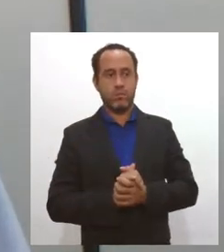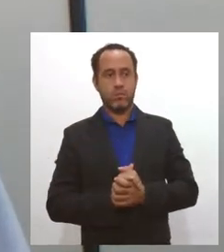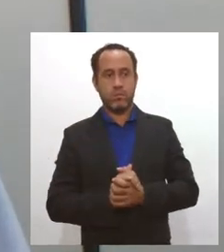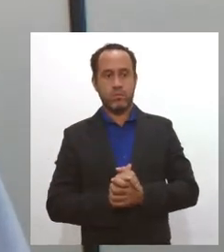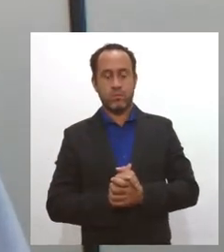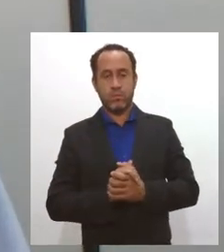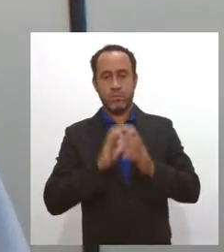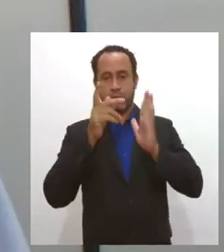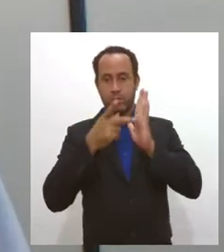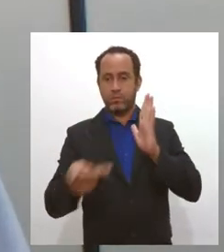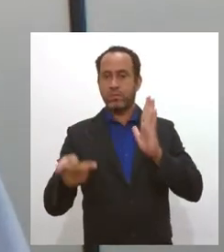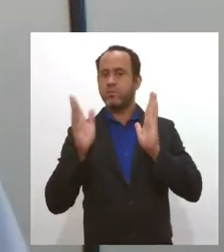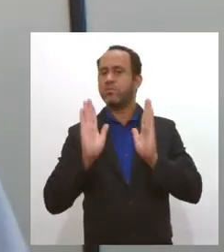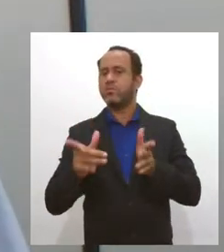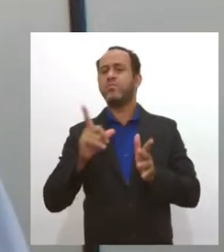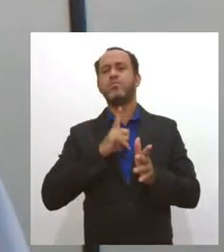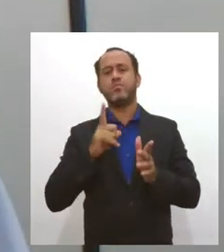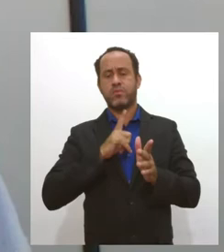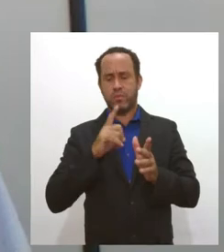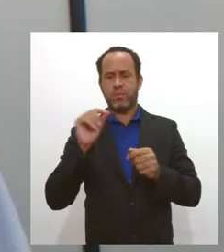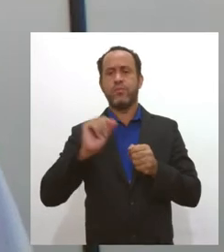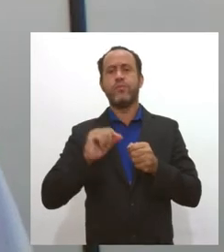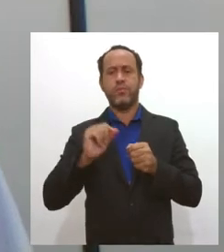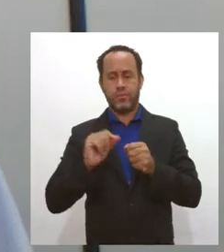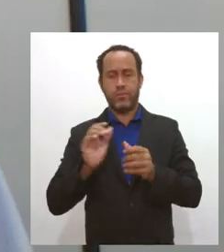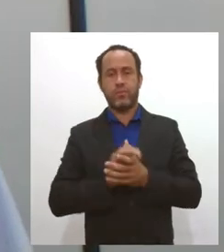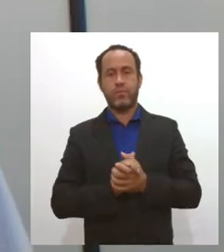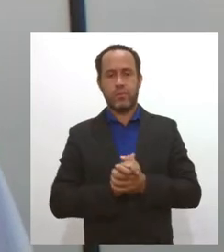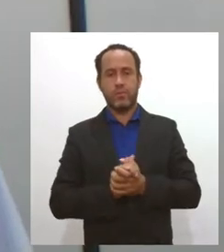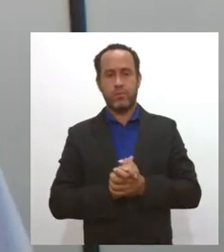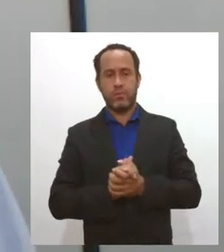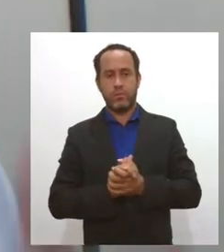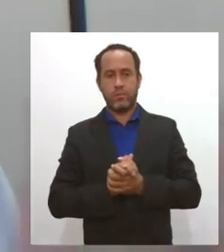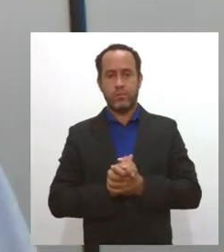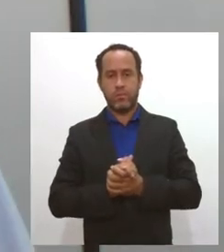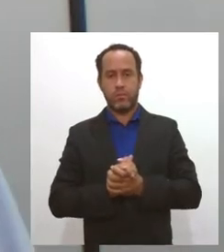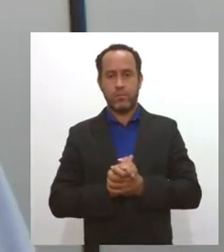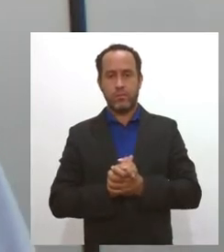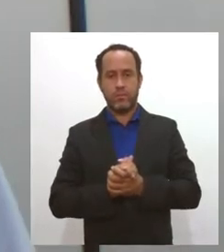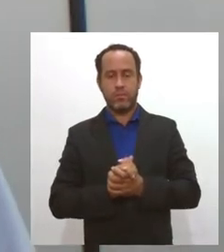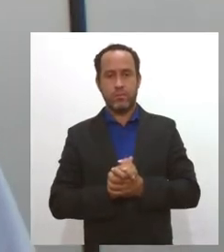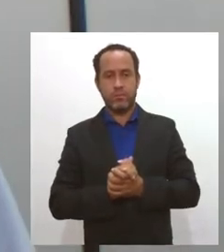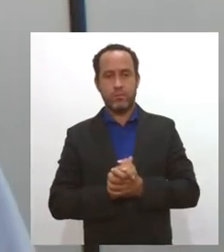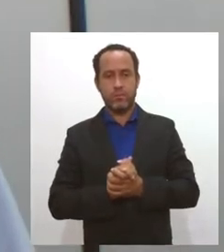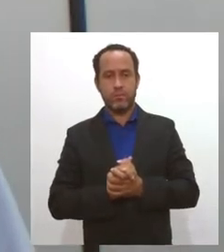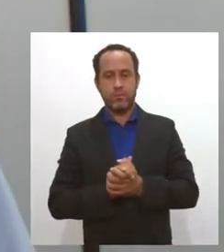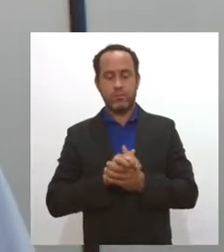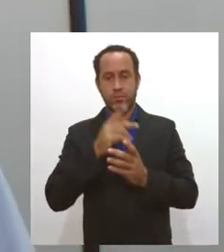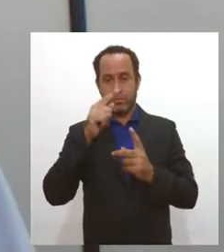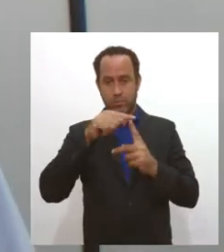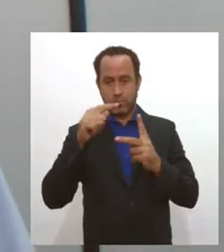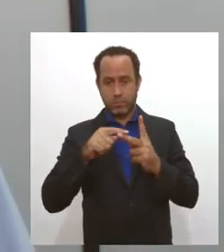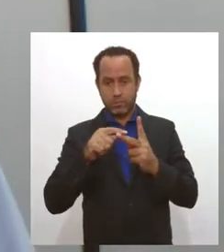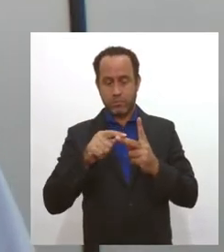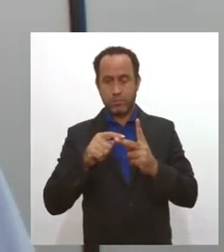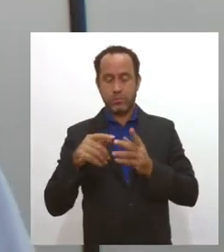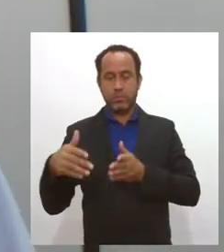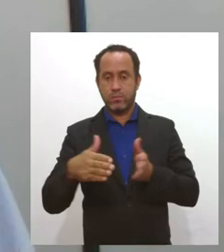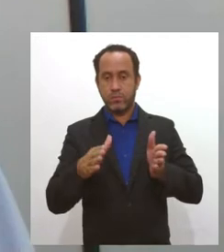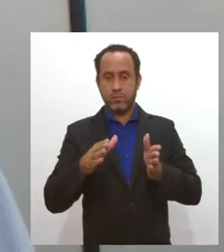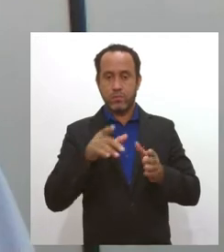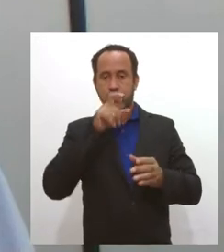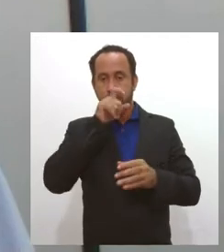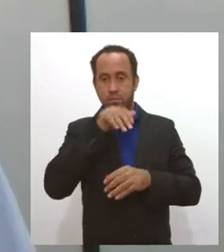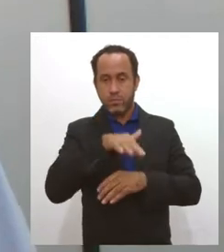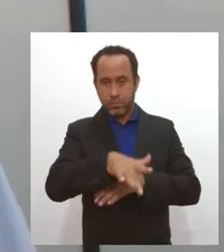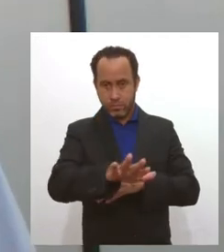projetos já existentes em operação, que o Jacaré, o Jacaré Curituba e o Candete de São Francisco, ou seja,